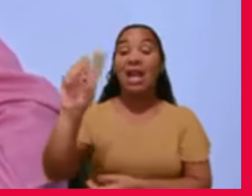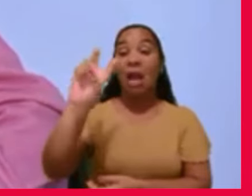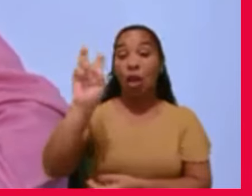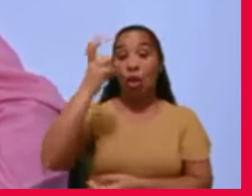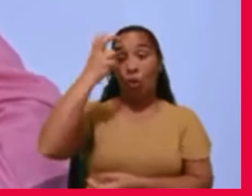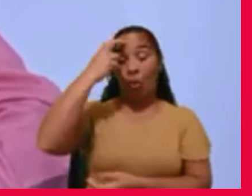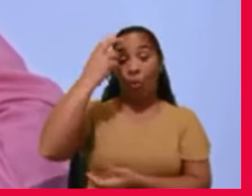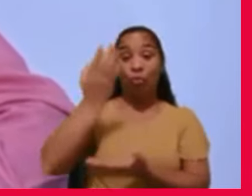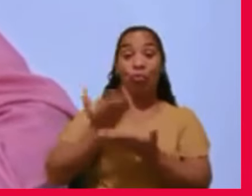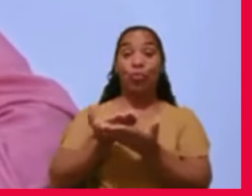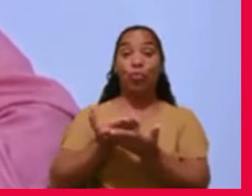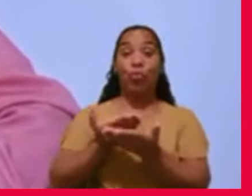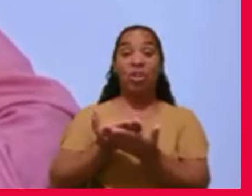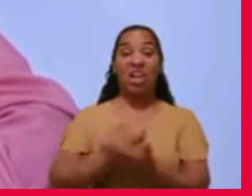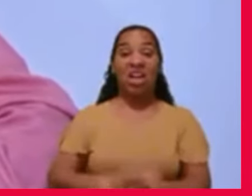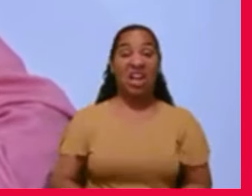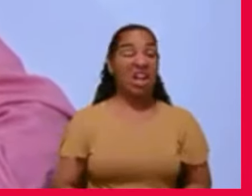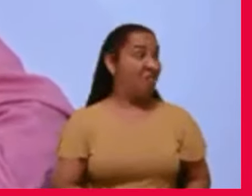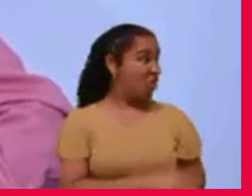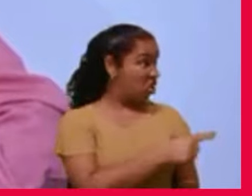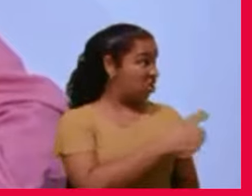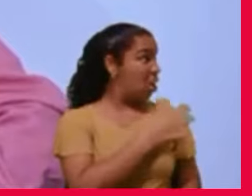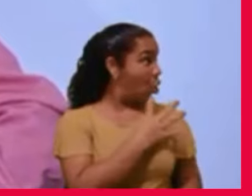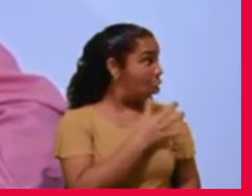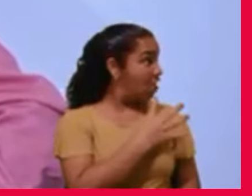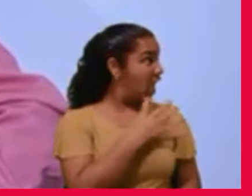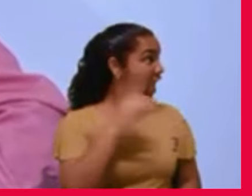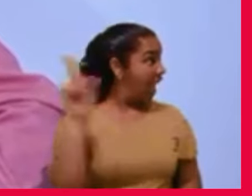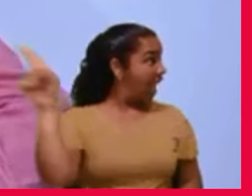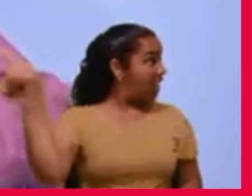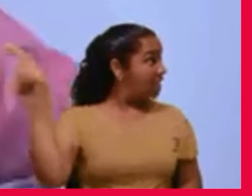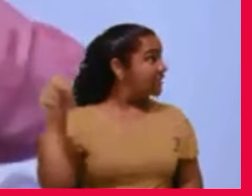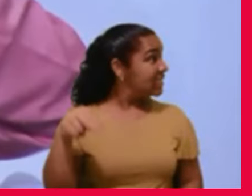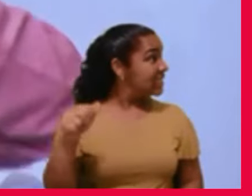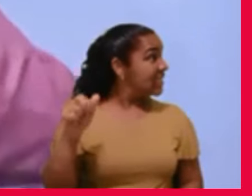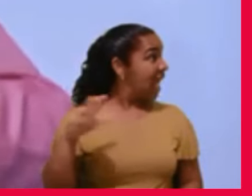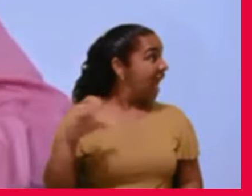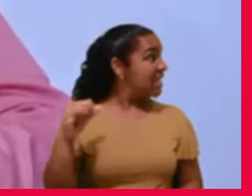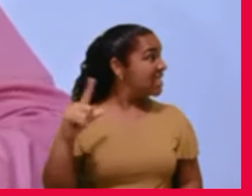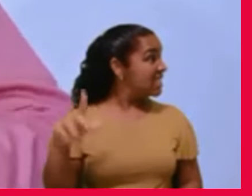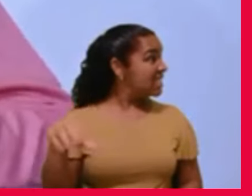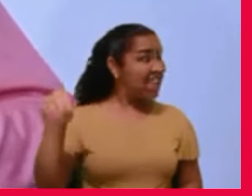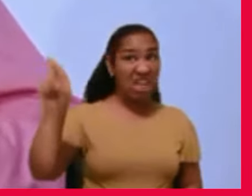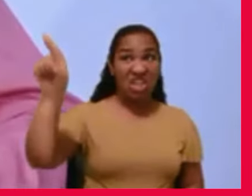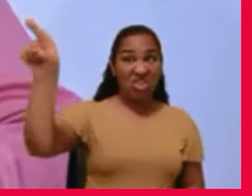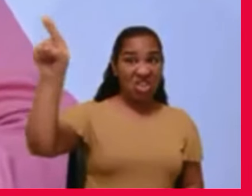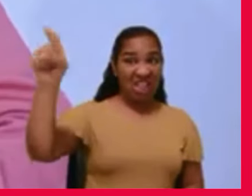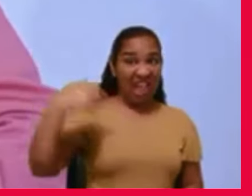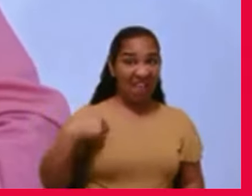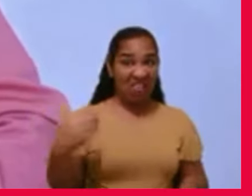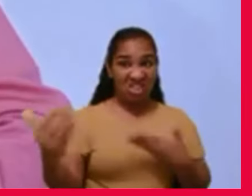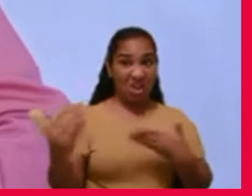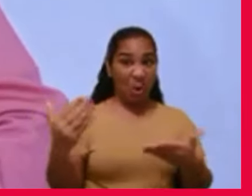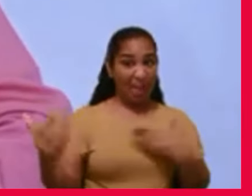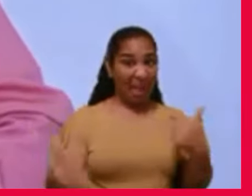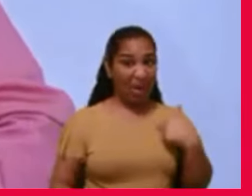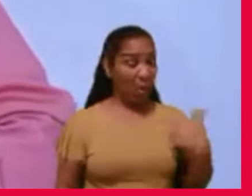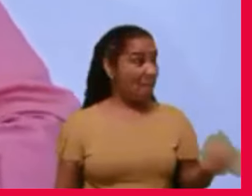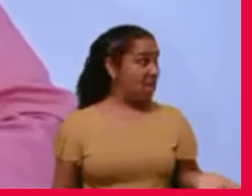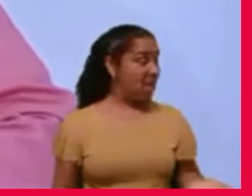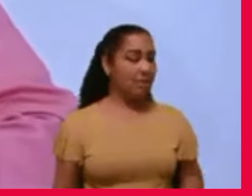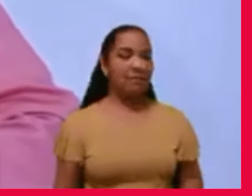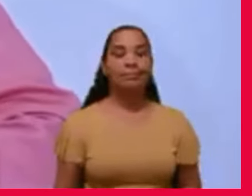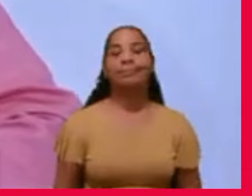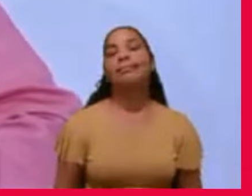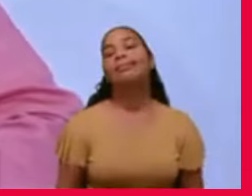coitado, se você conhece o narciso, aquele pobre, feliz, então me compara com ele, ele pensou que eu